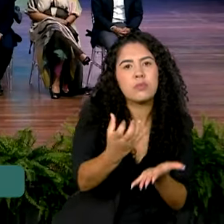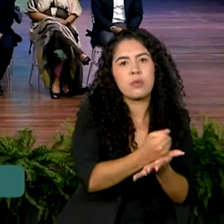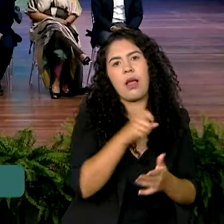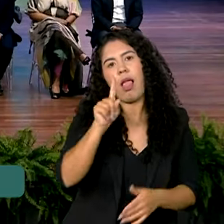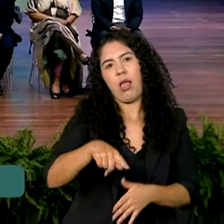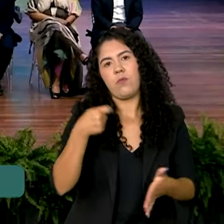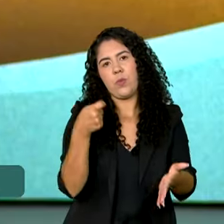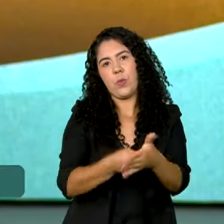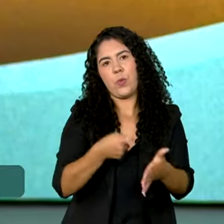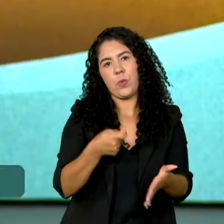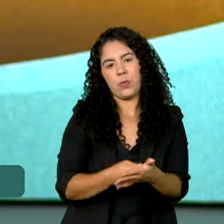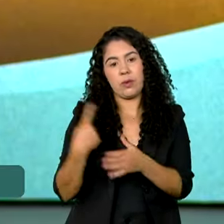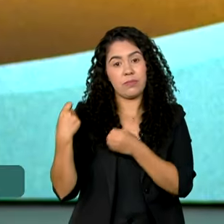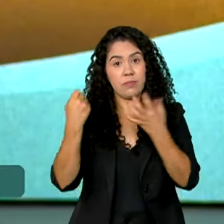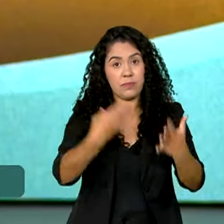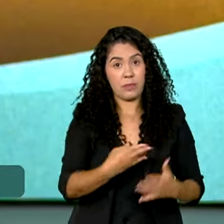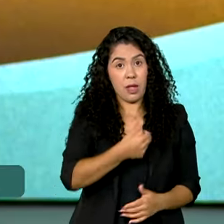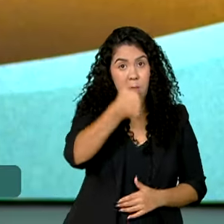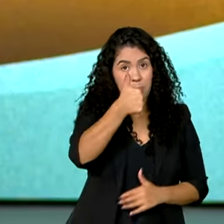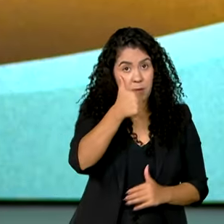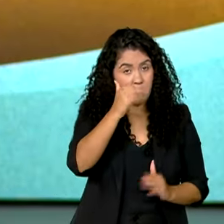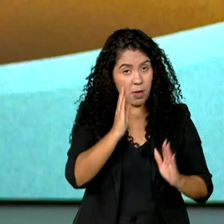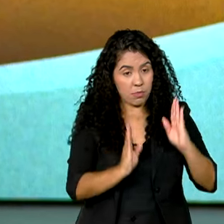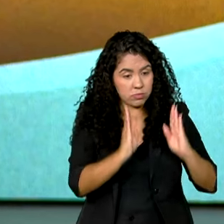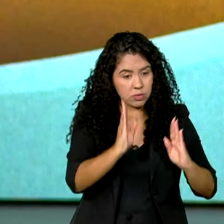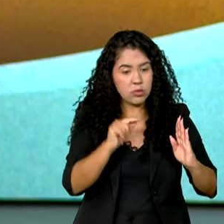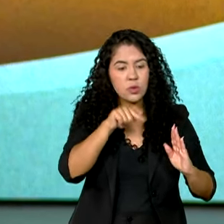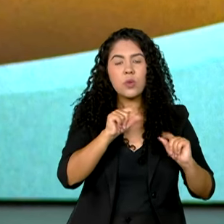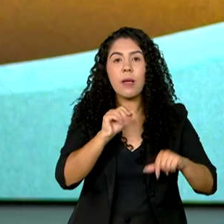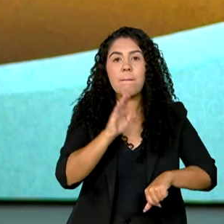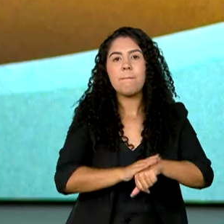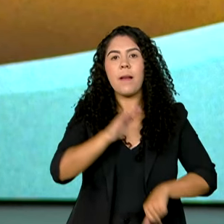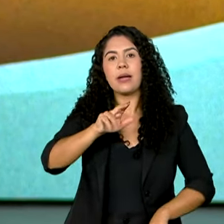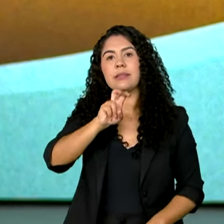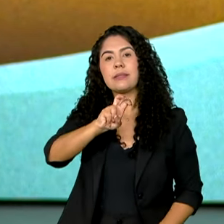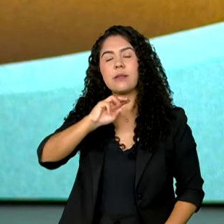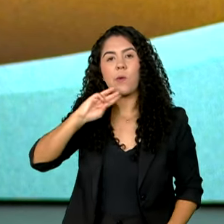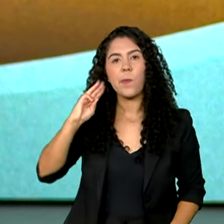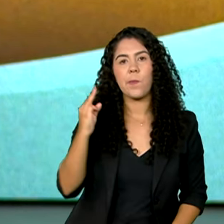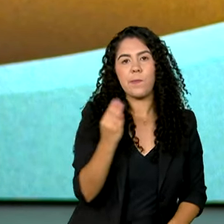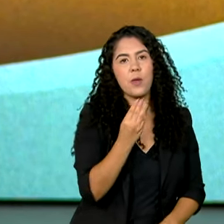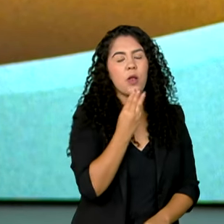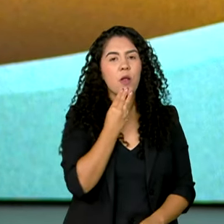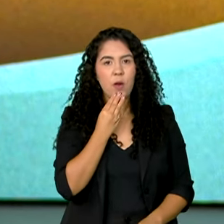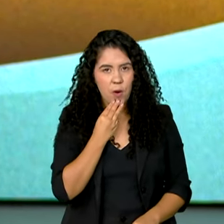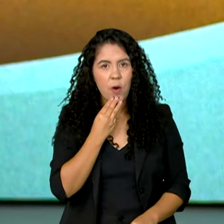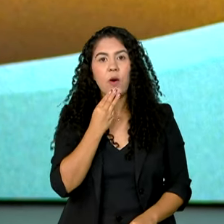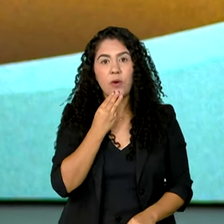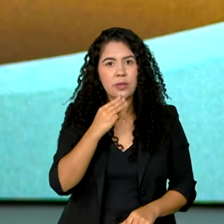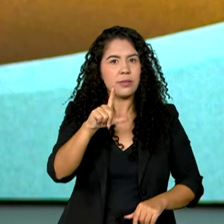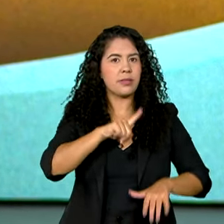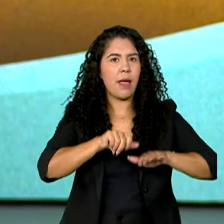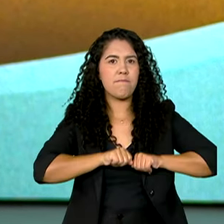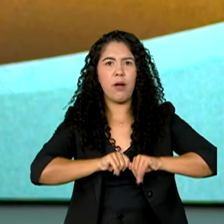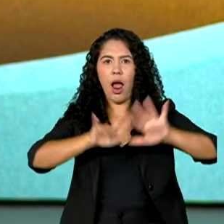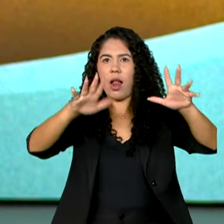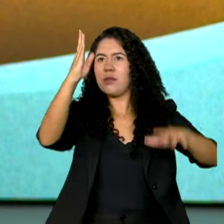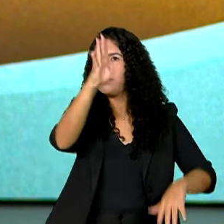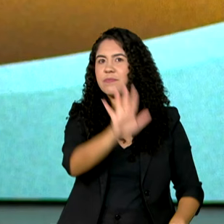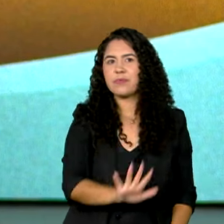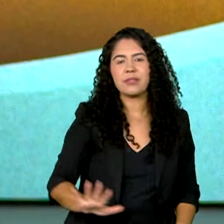São, neste primeiro momento, mais de 5 milhões e 500 mil exemplares espalhados pelo Brasil.